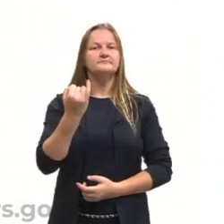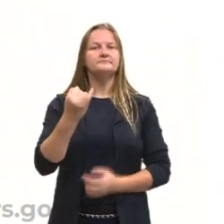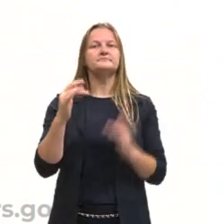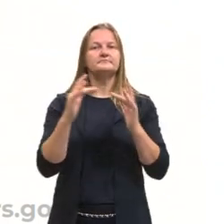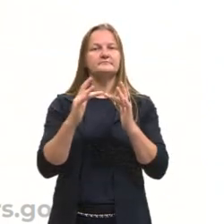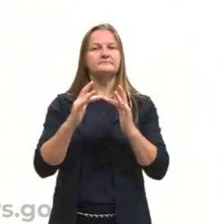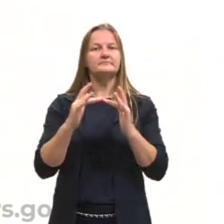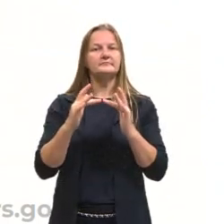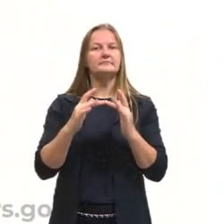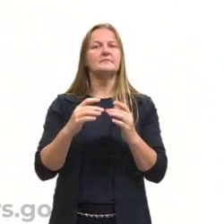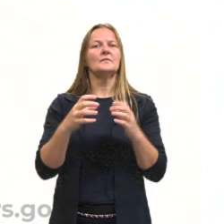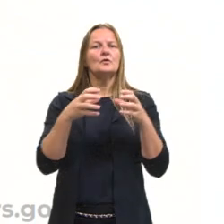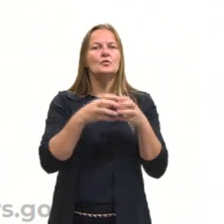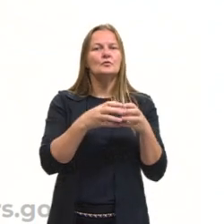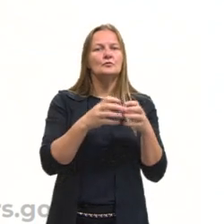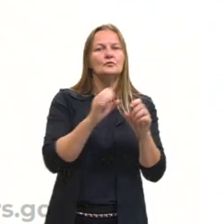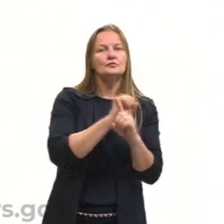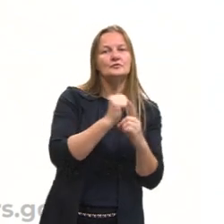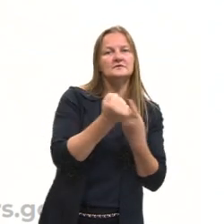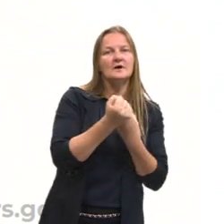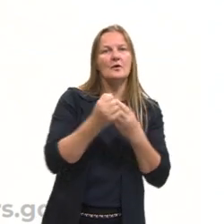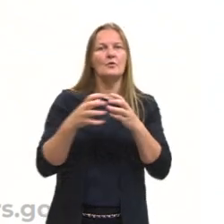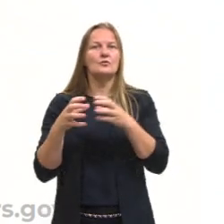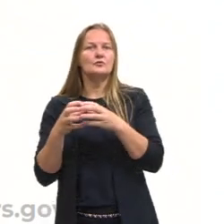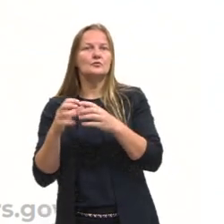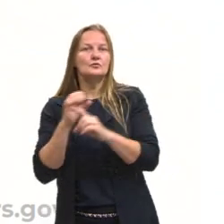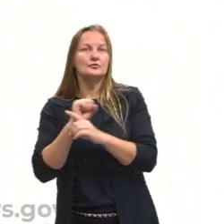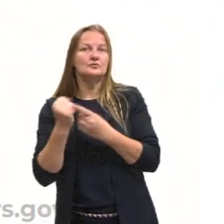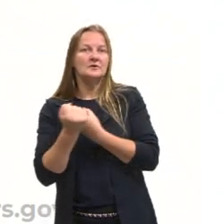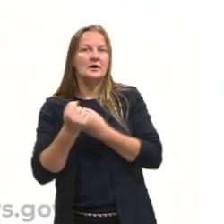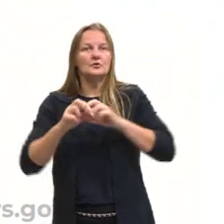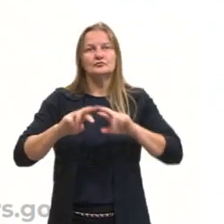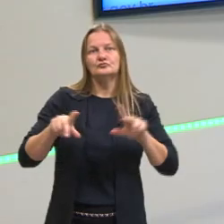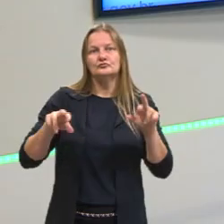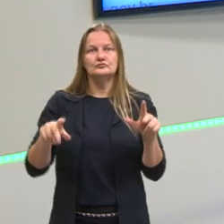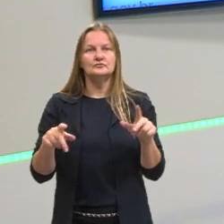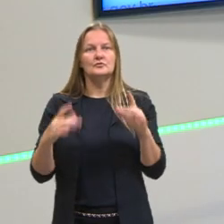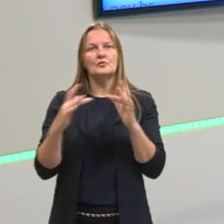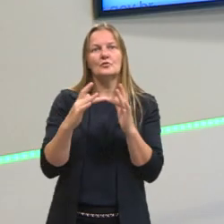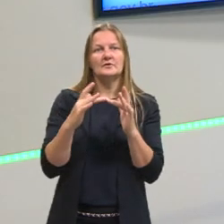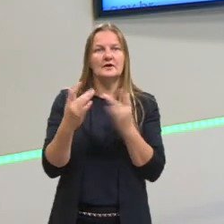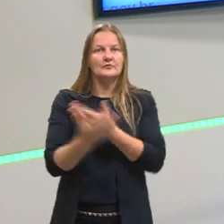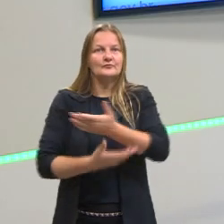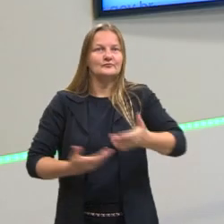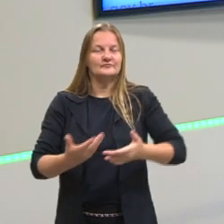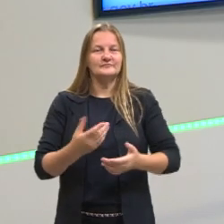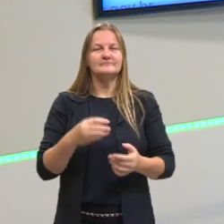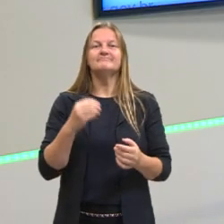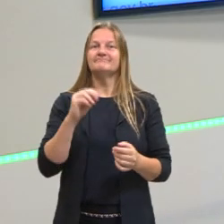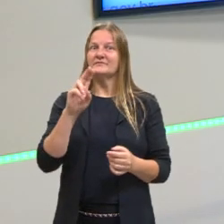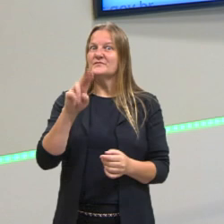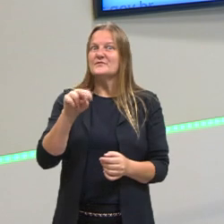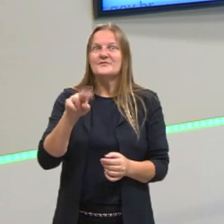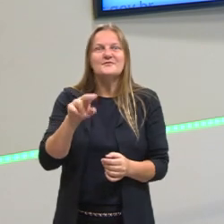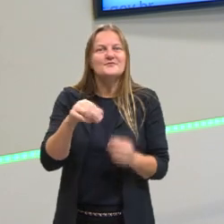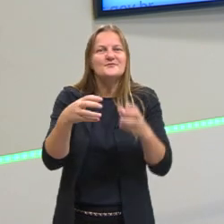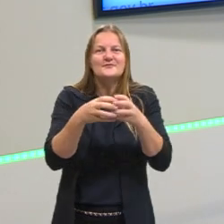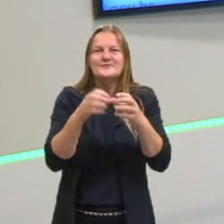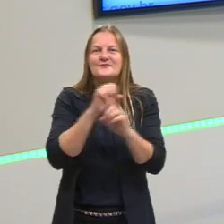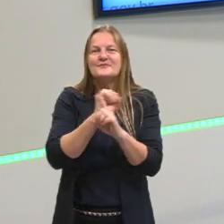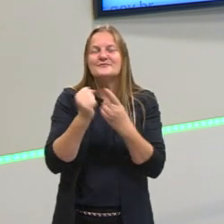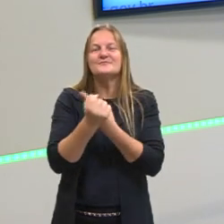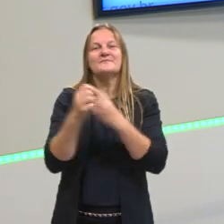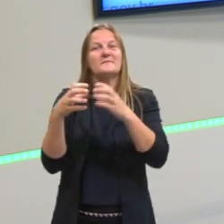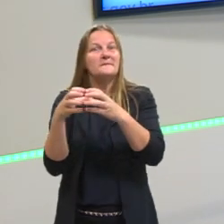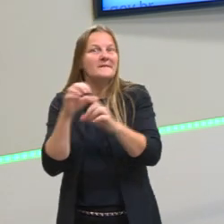com os grupos sociais ou com diferentes grupos sociais. Quem nunca teve contato com um grupo